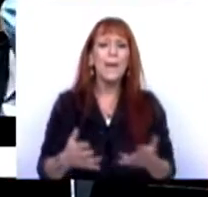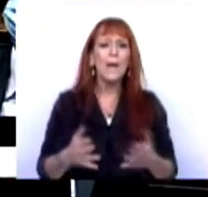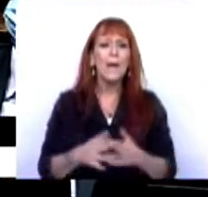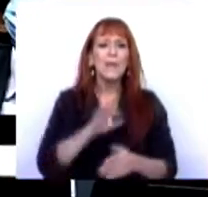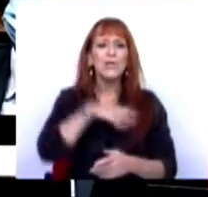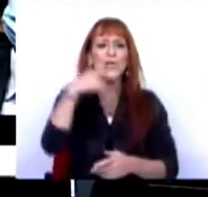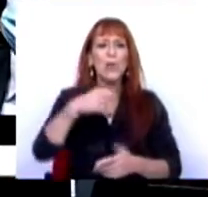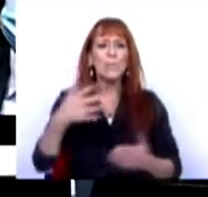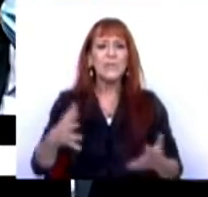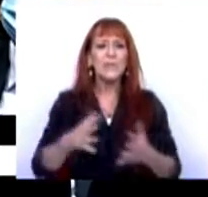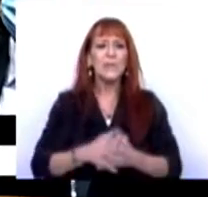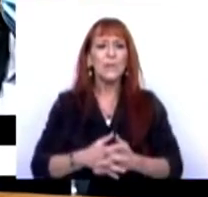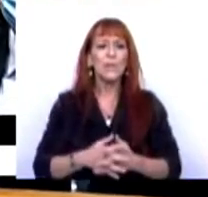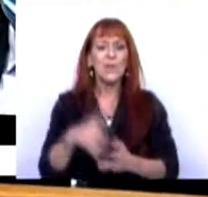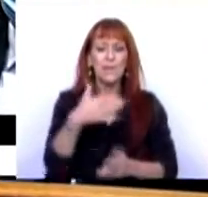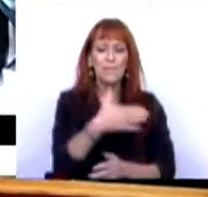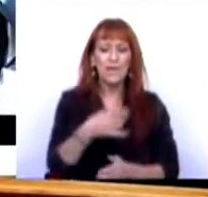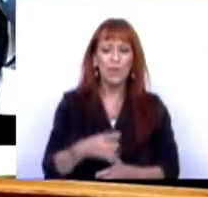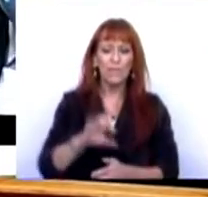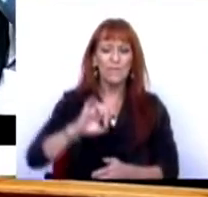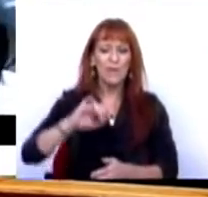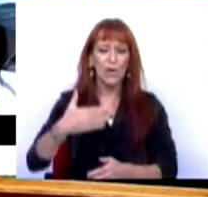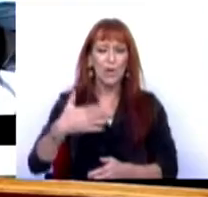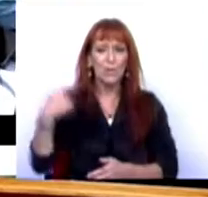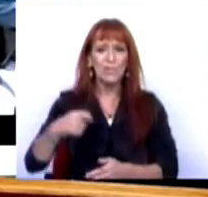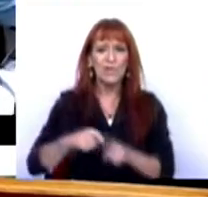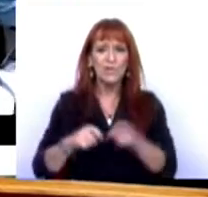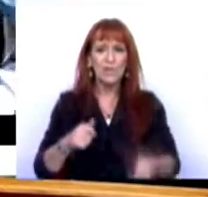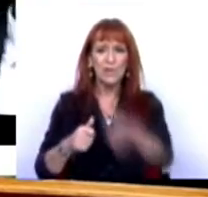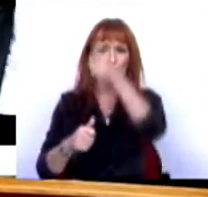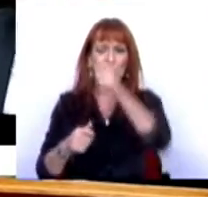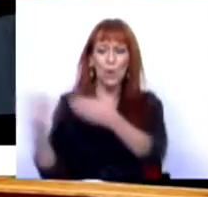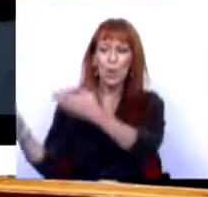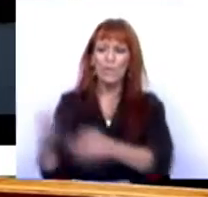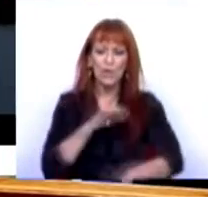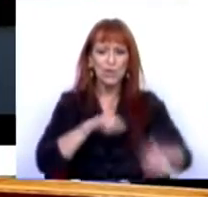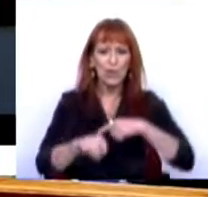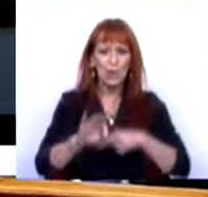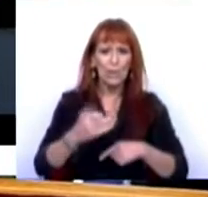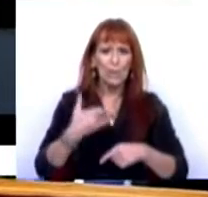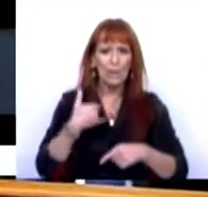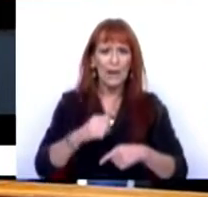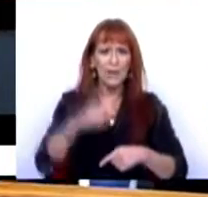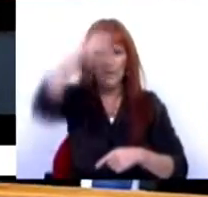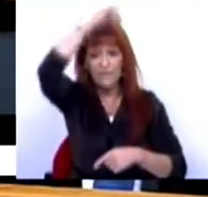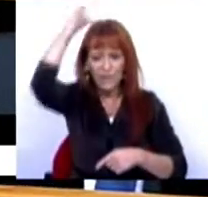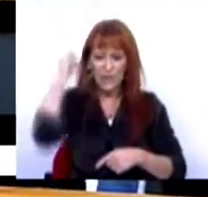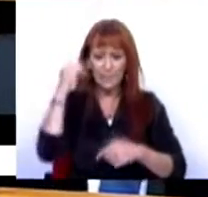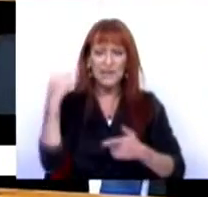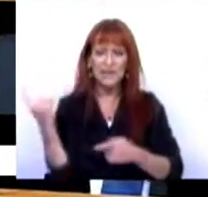Sr. Presidente, em 1971 o Presidente Evo Rocha convidou o Sr. Deputado Pedro Filipe Soares